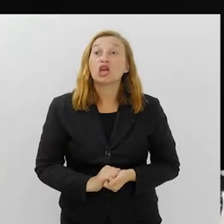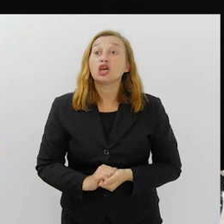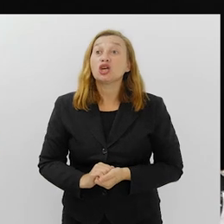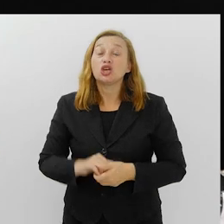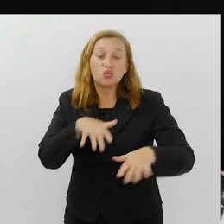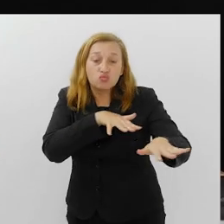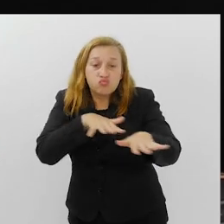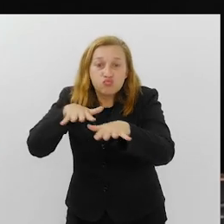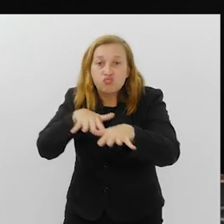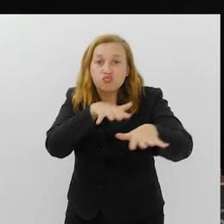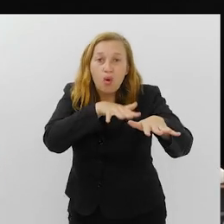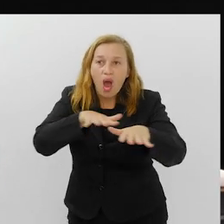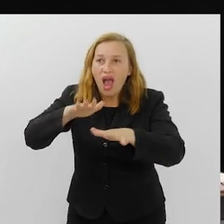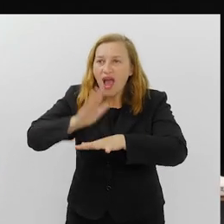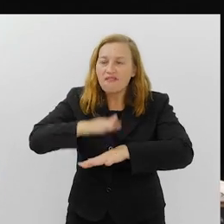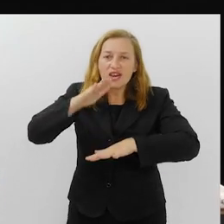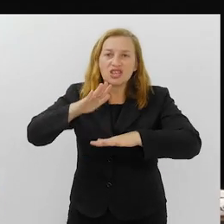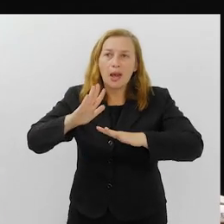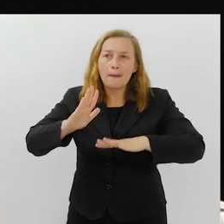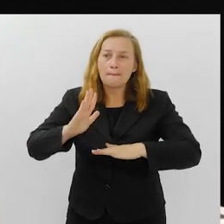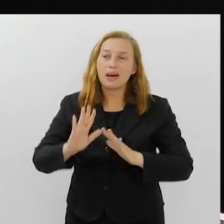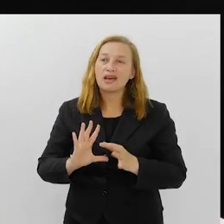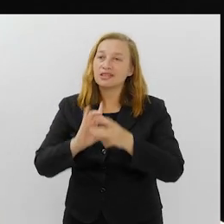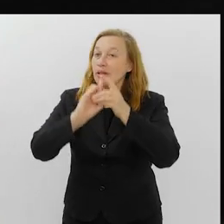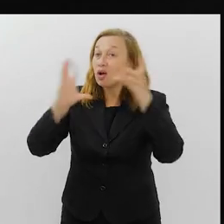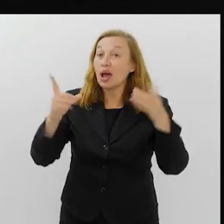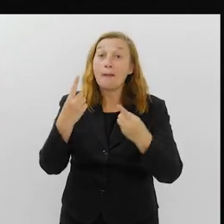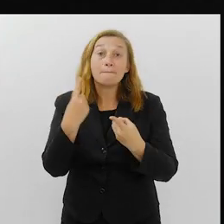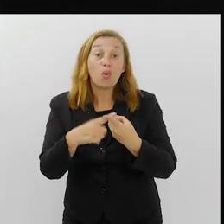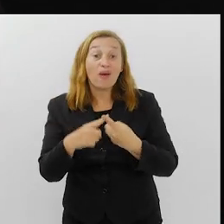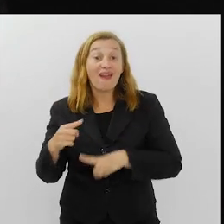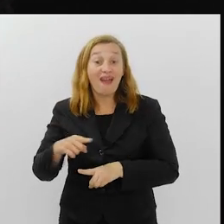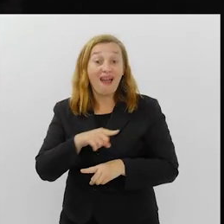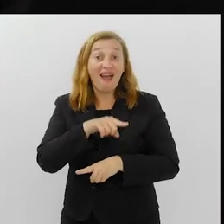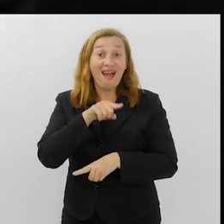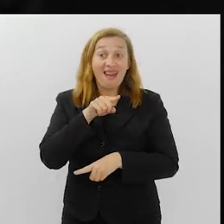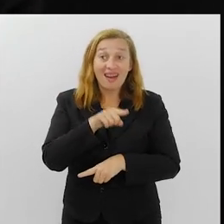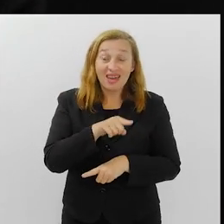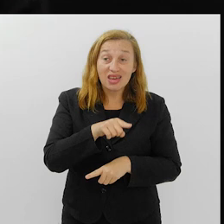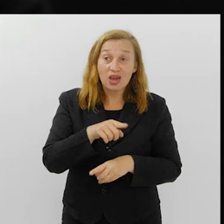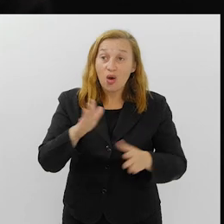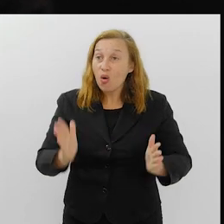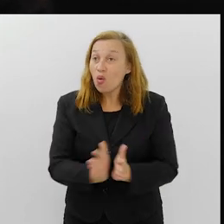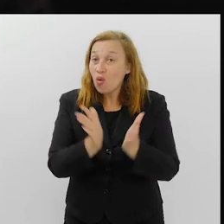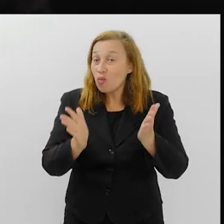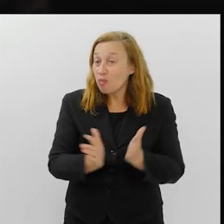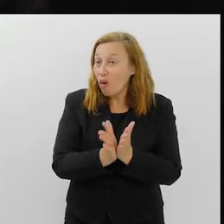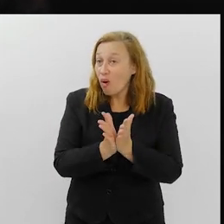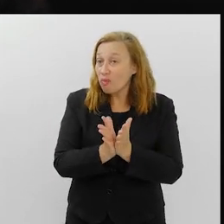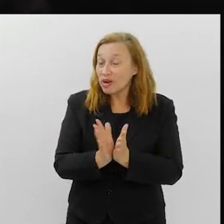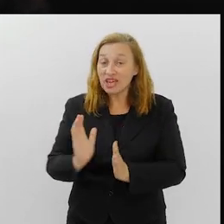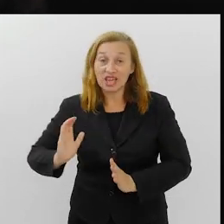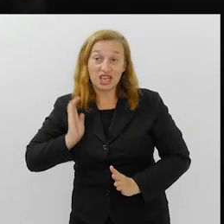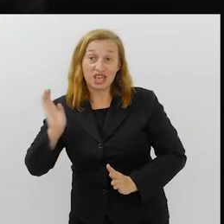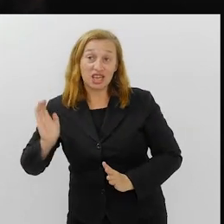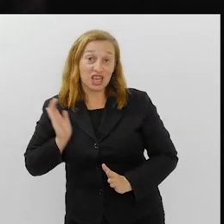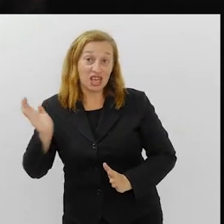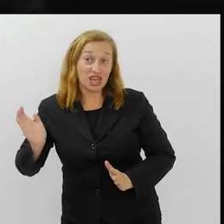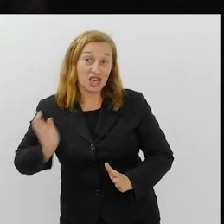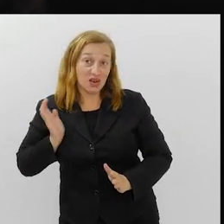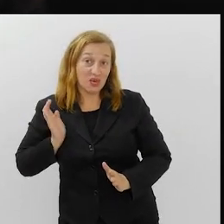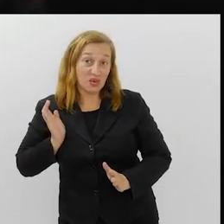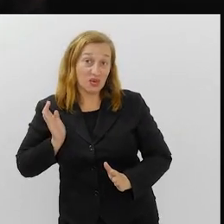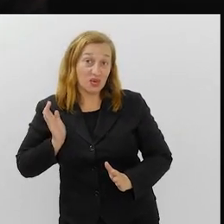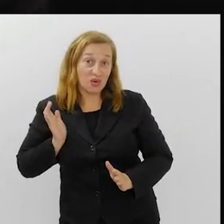desfile em si é uma das festas mais democráticas, né? Porque ali o pobre vira rico, o rico vira